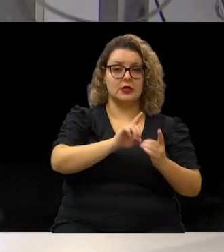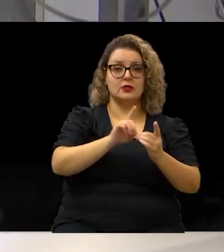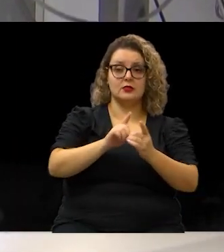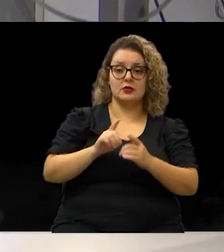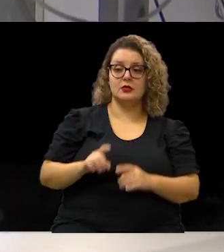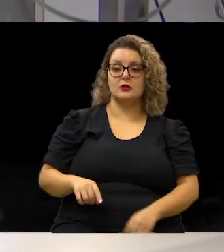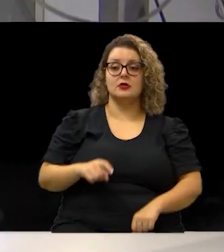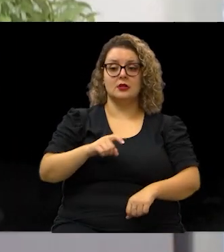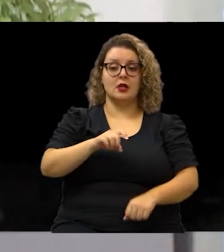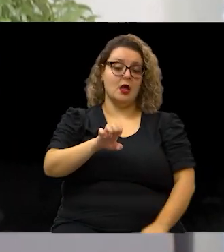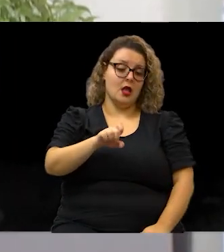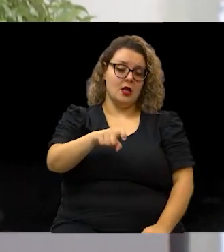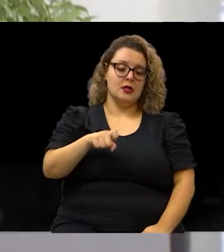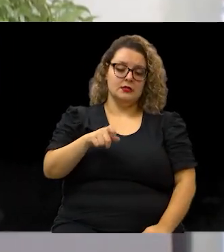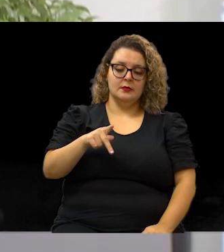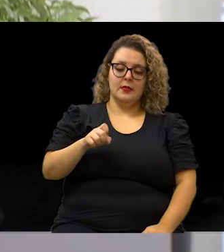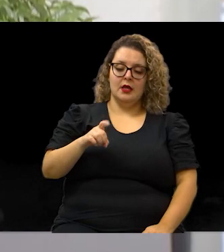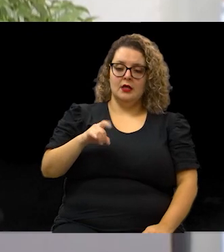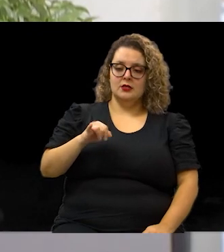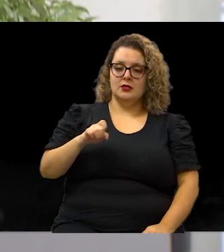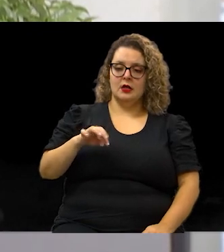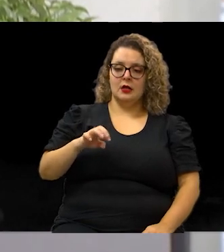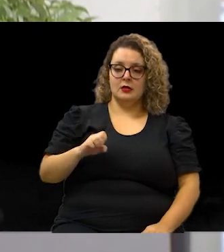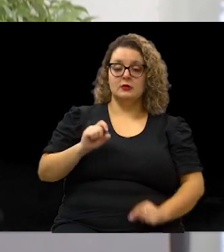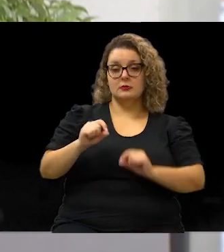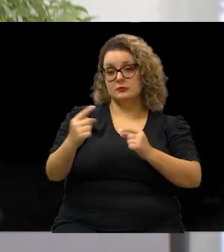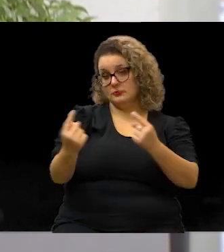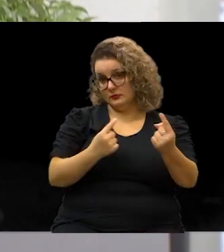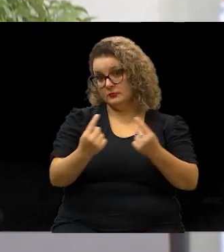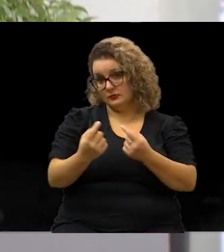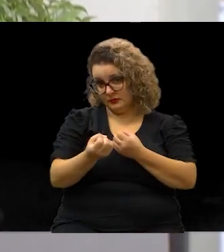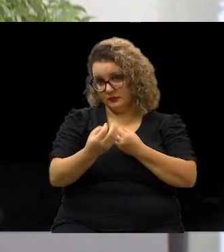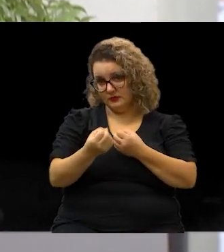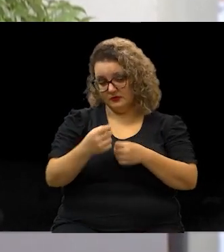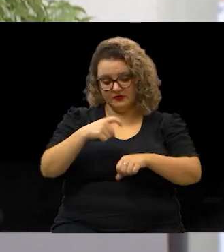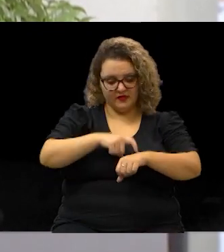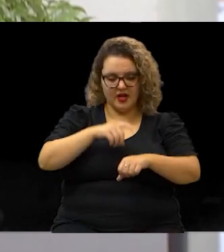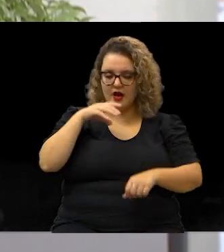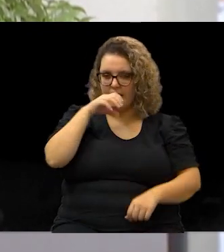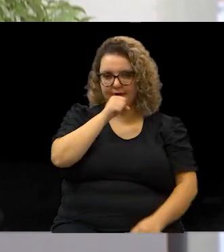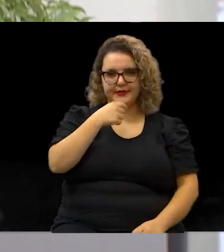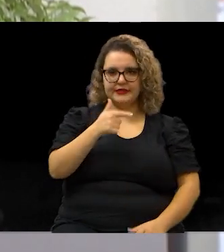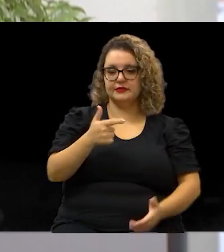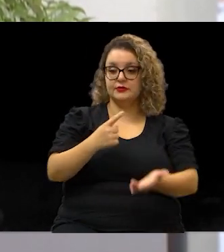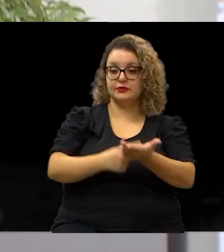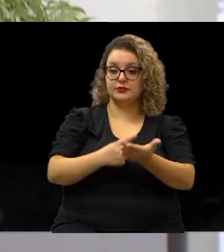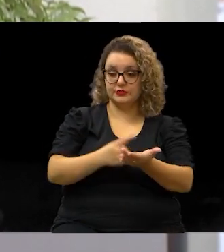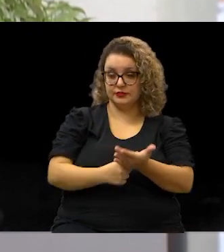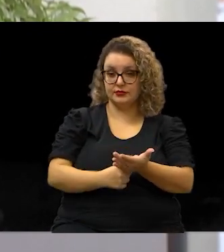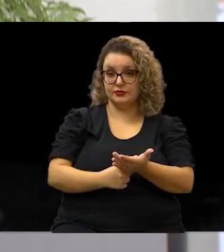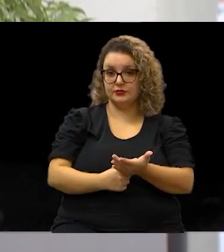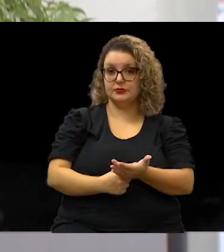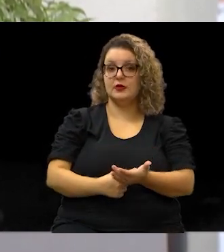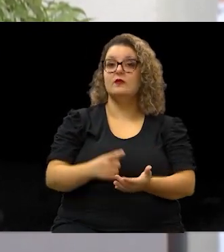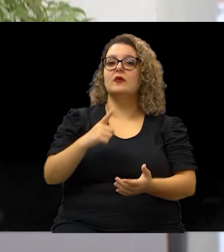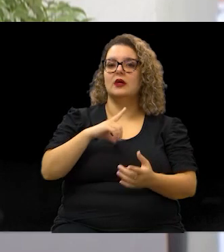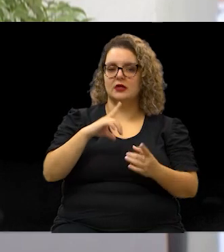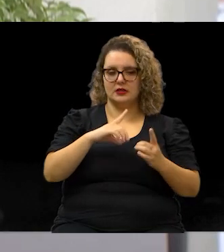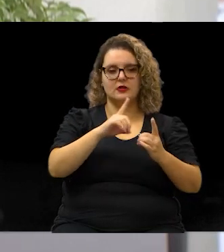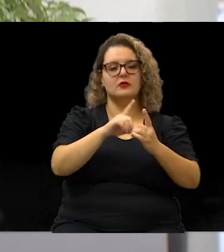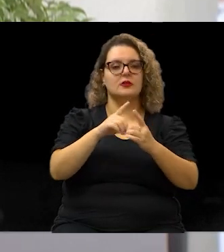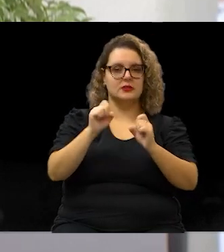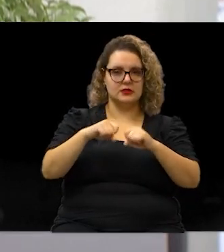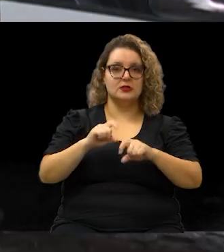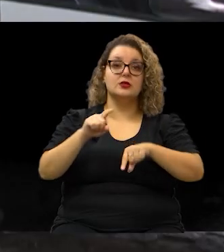expediente explica que quem busca informações de forma imediata, sem agendamento, vai ser atendido